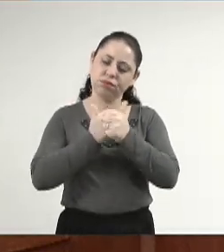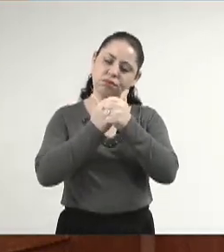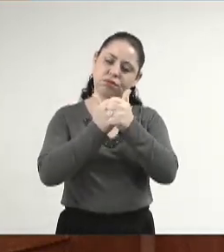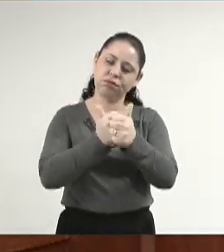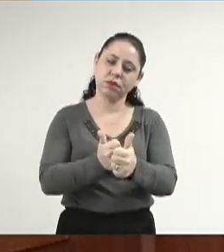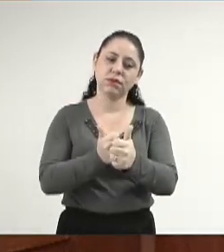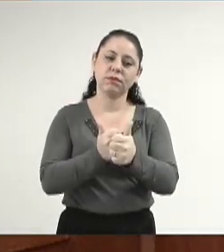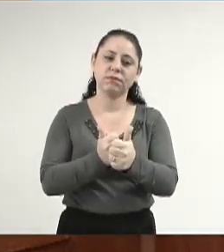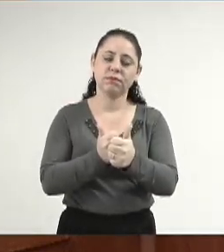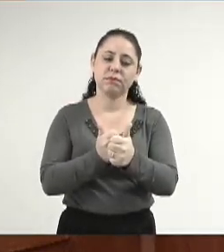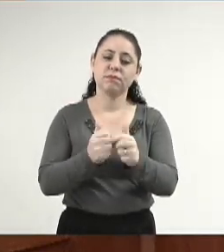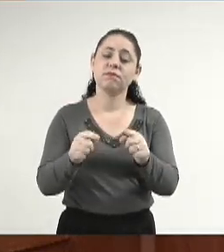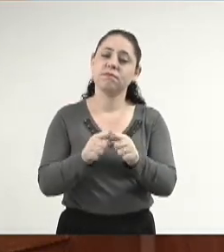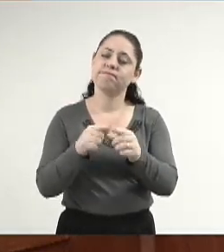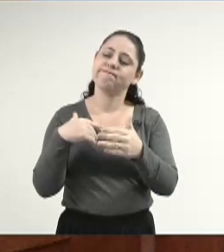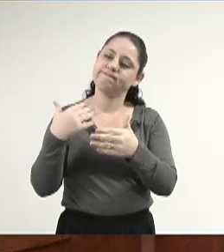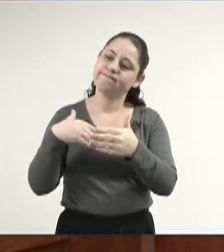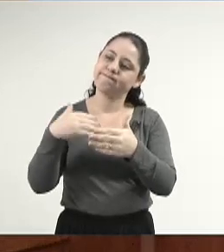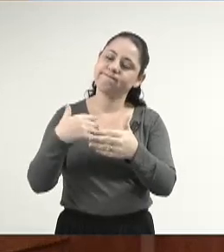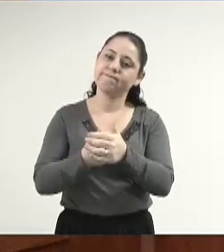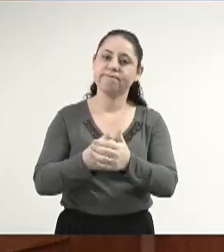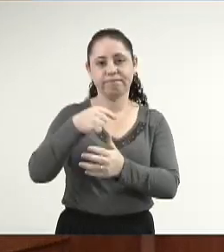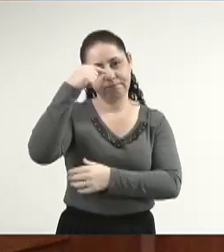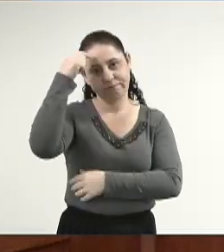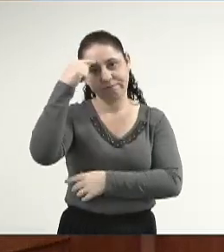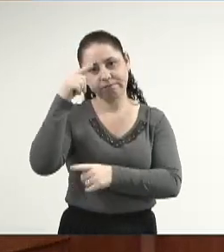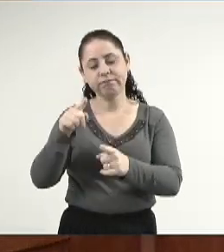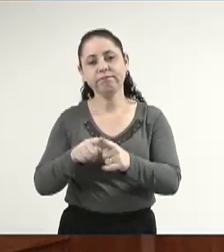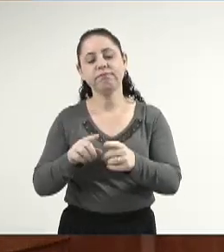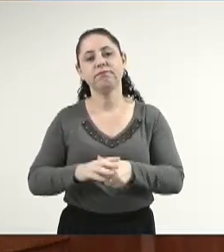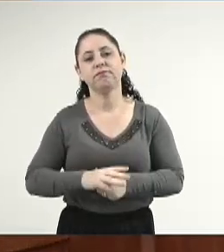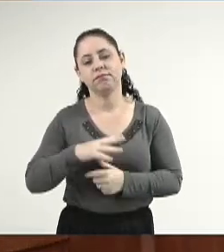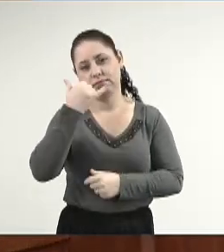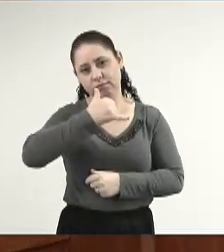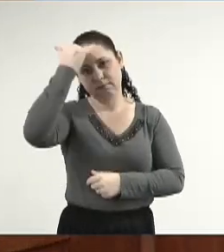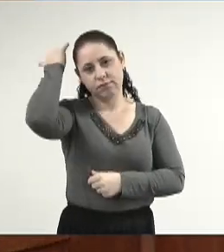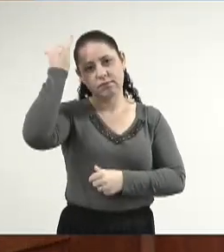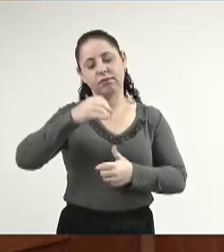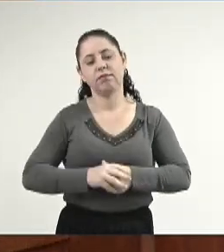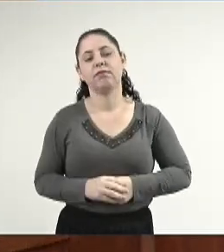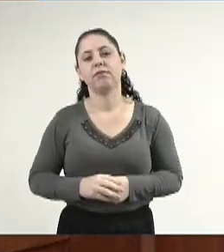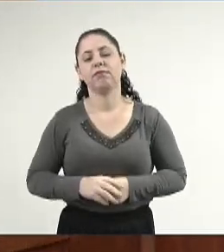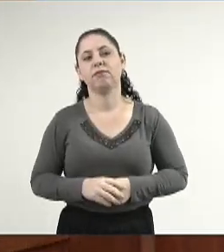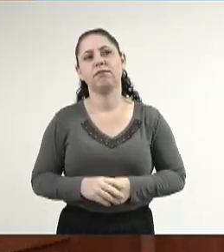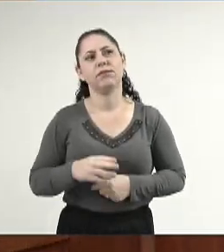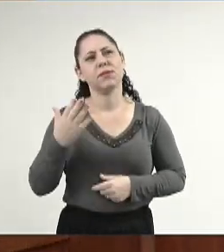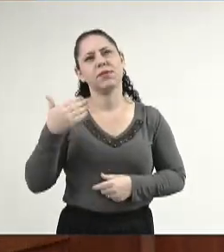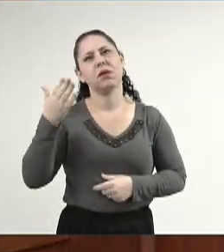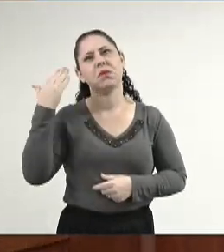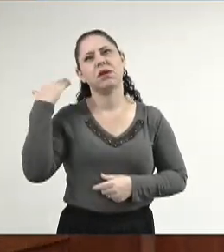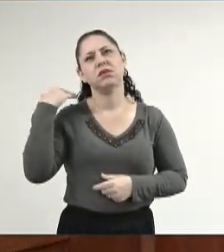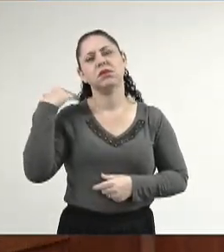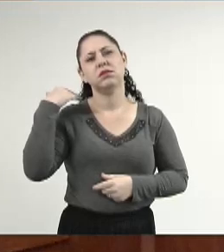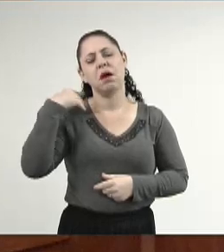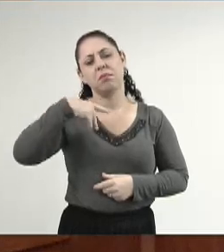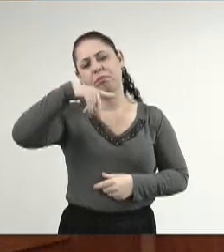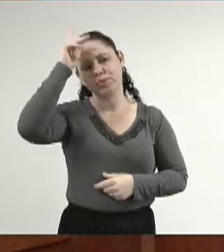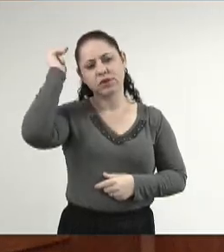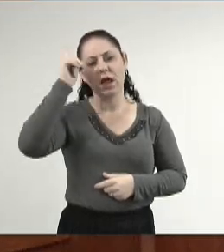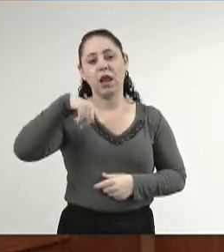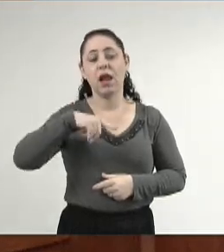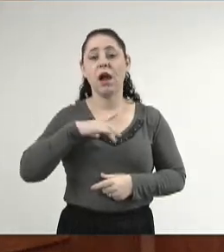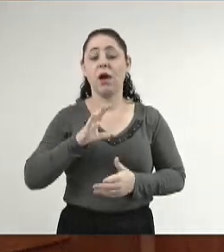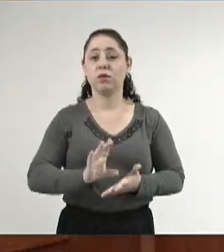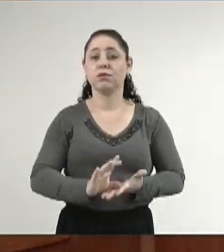nesse processo, Zé Teixeira também, Júnior Mock, e era, Paulo Corrêa, era